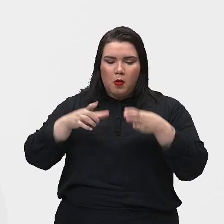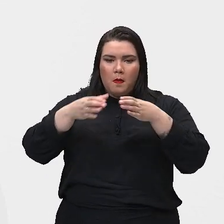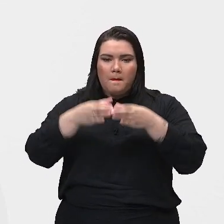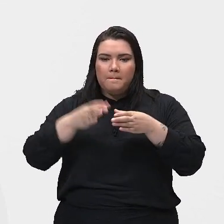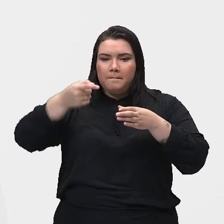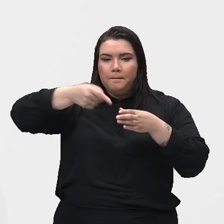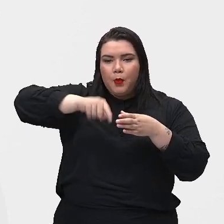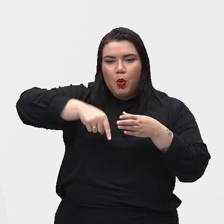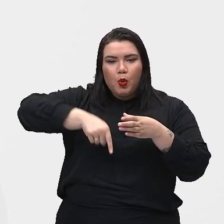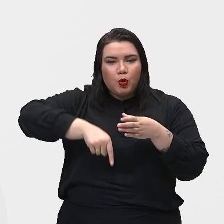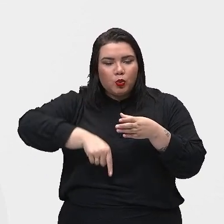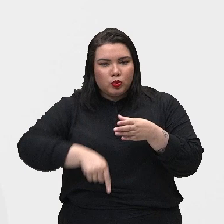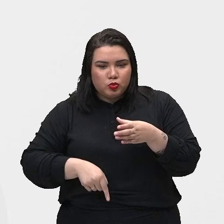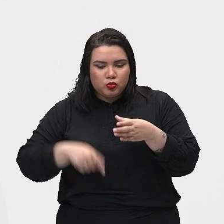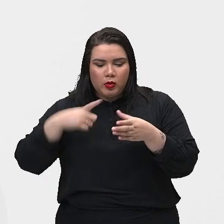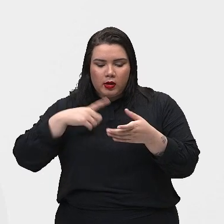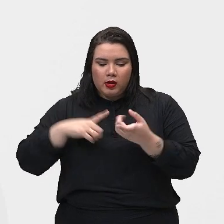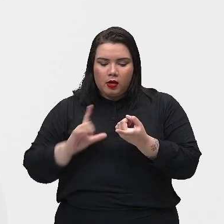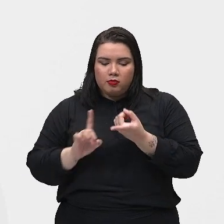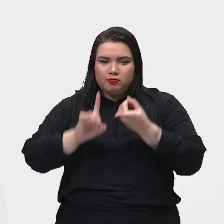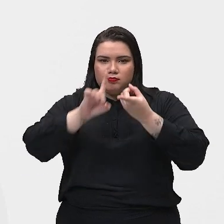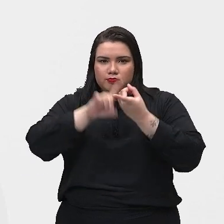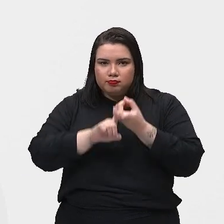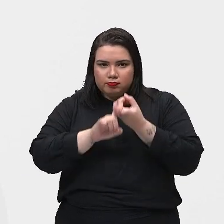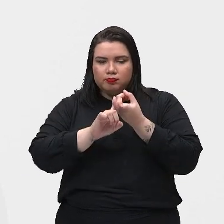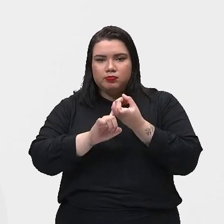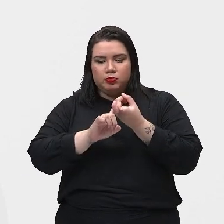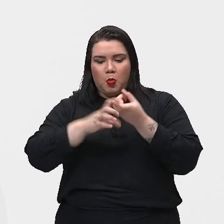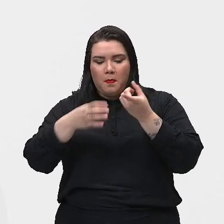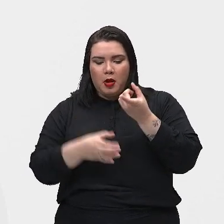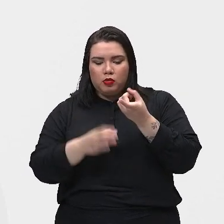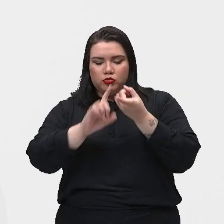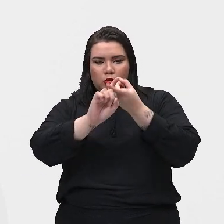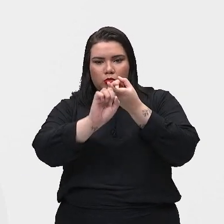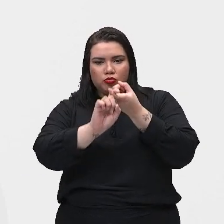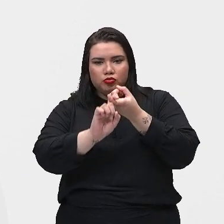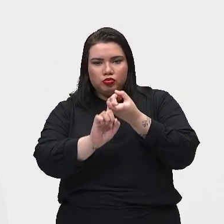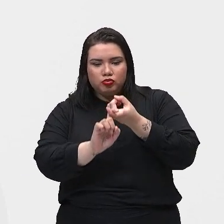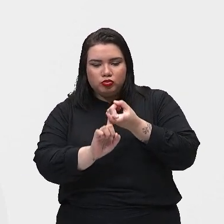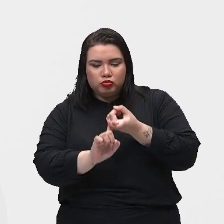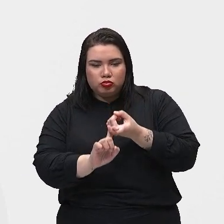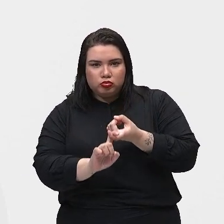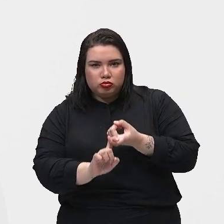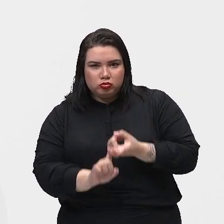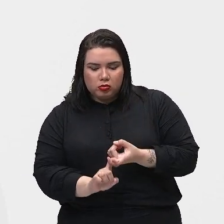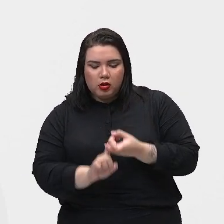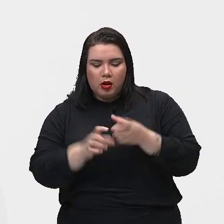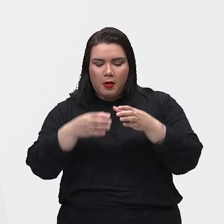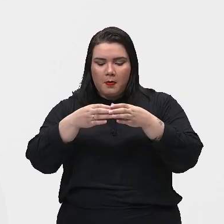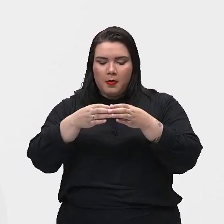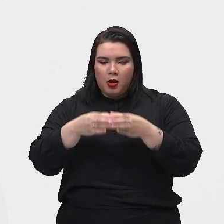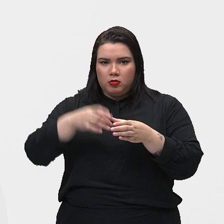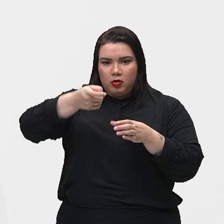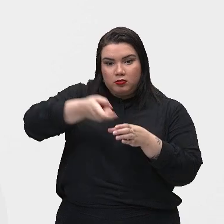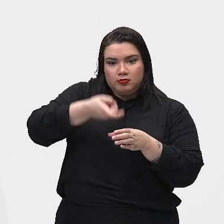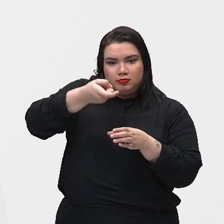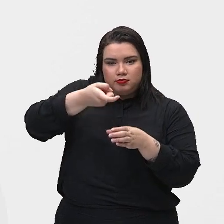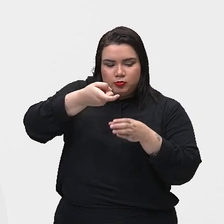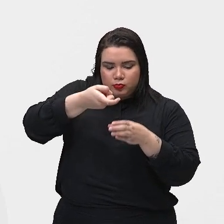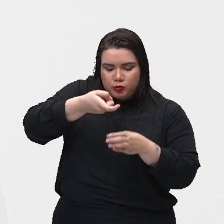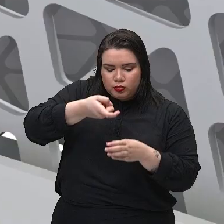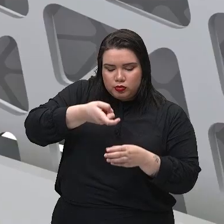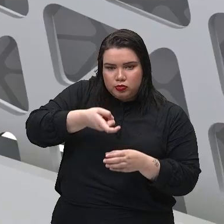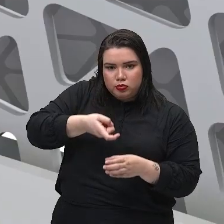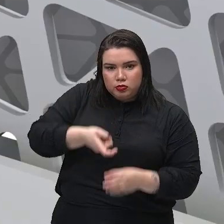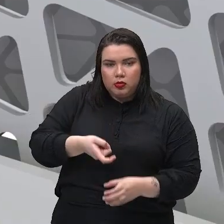Até mesmo em qualquer seai na sua região, tem aqueles poços que tem um balde, né? E aí tem uma